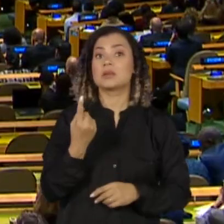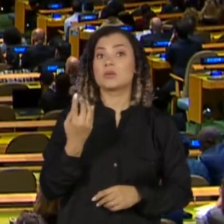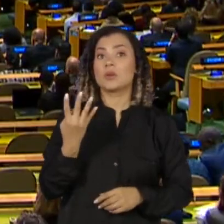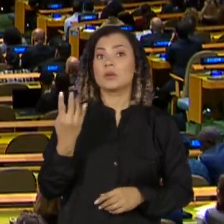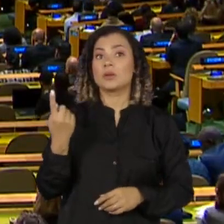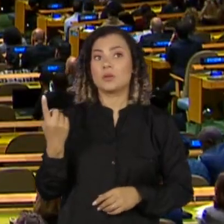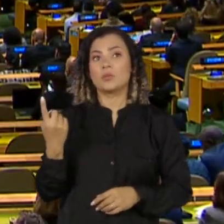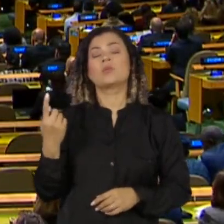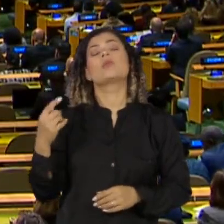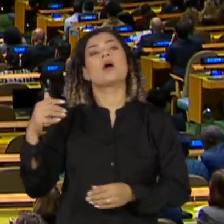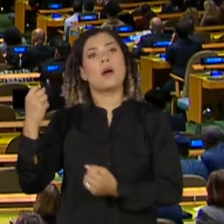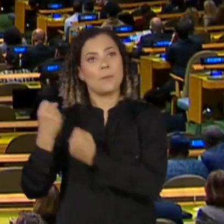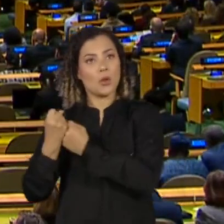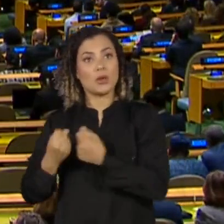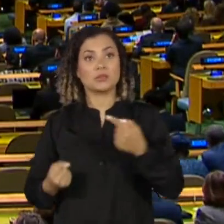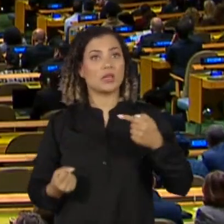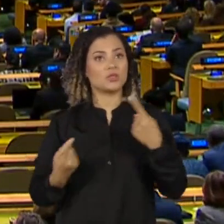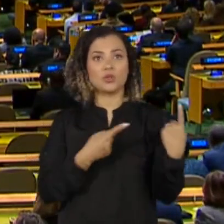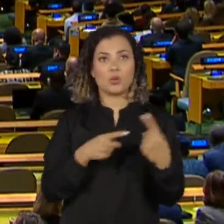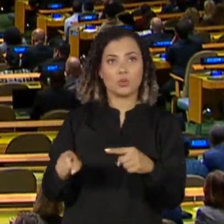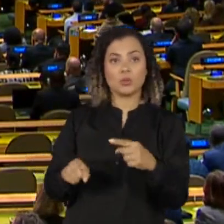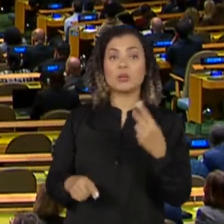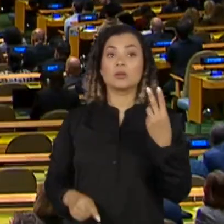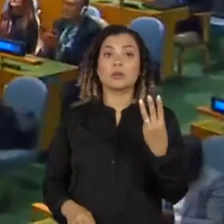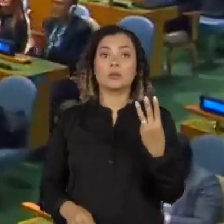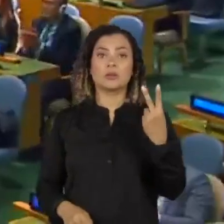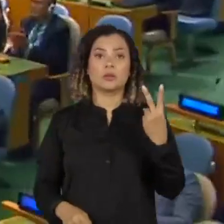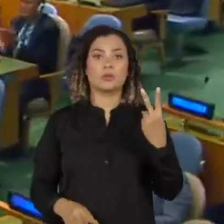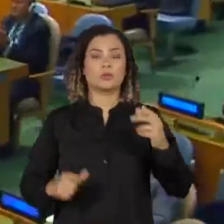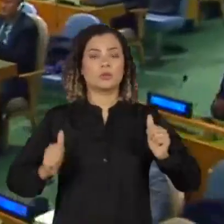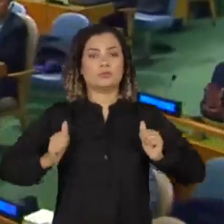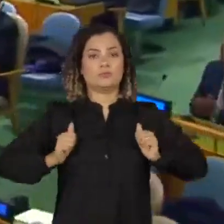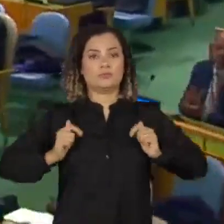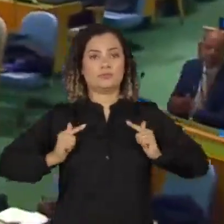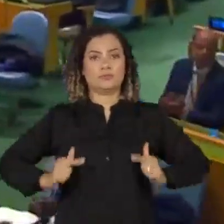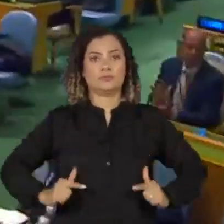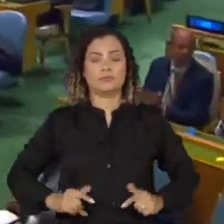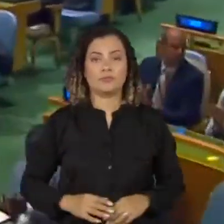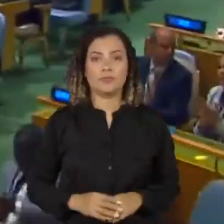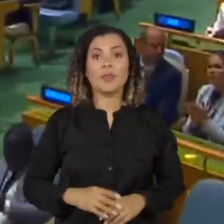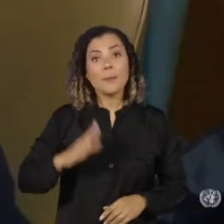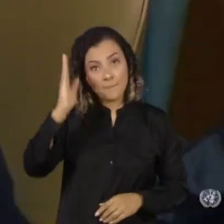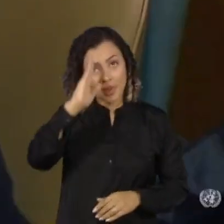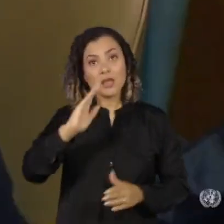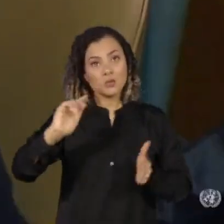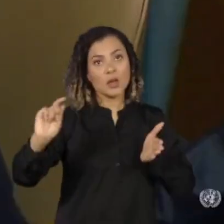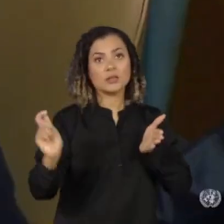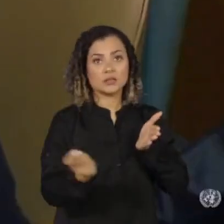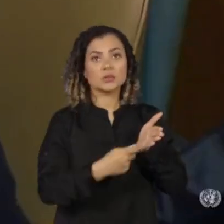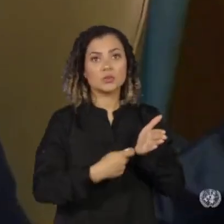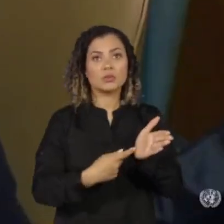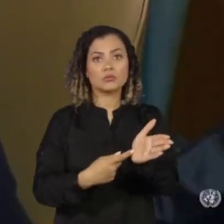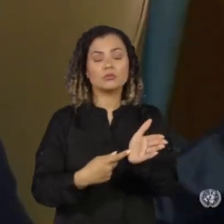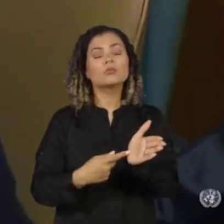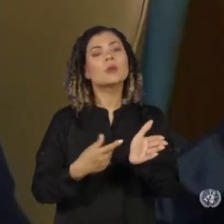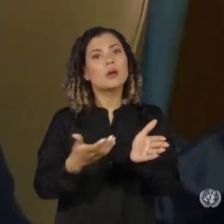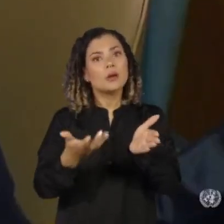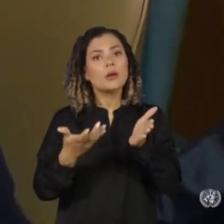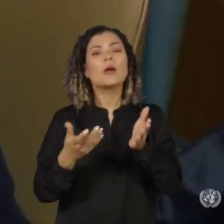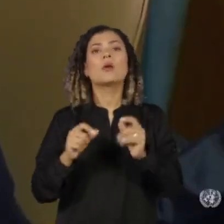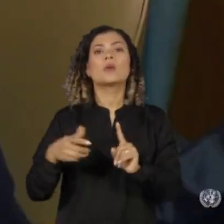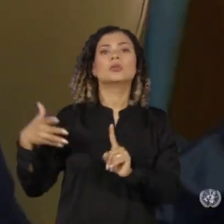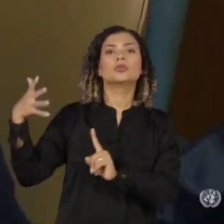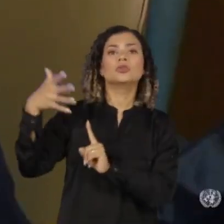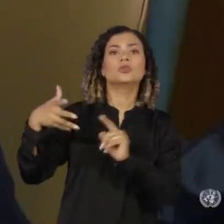favor, 7 contra e 32 abstenções. O Brasil assinou o documento e ajudou a trazer de volta o